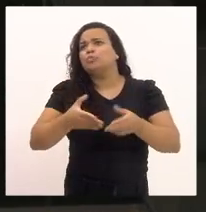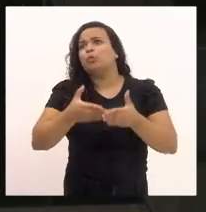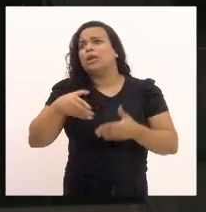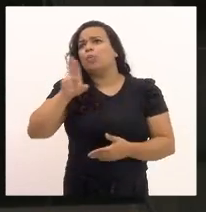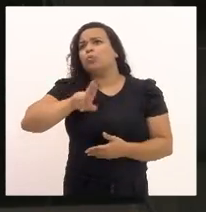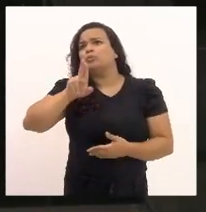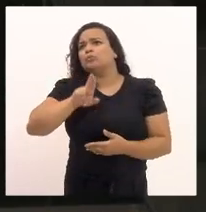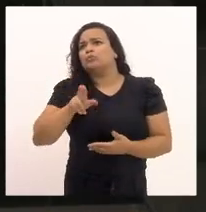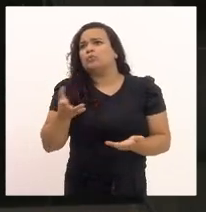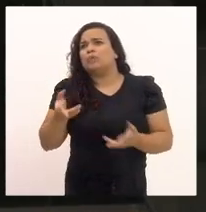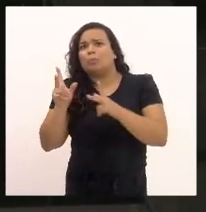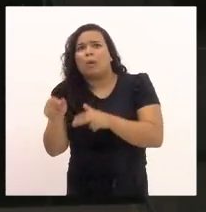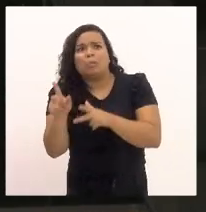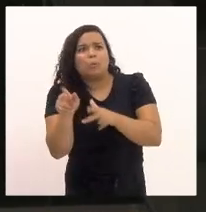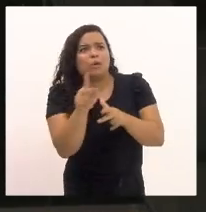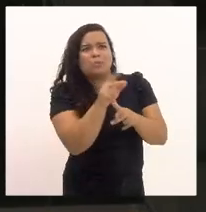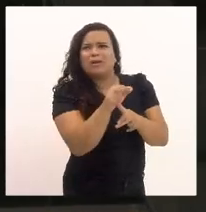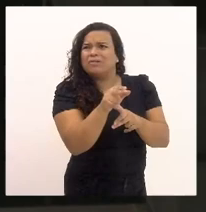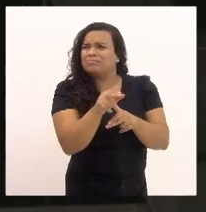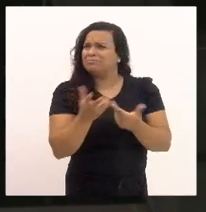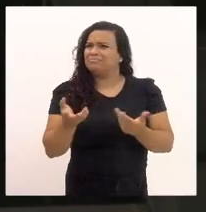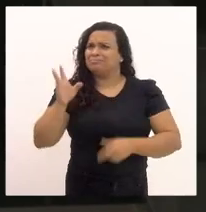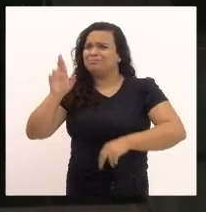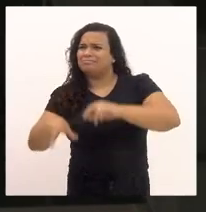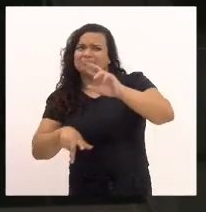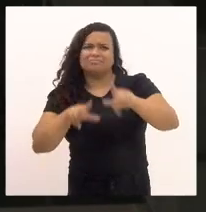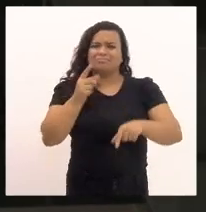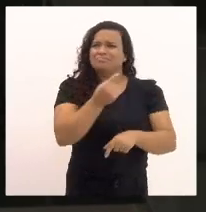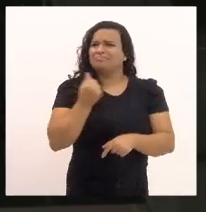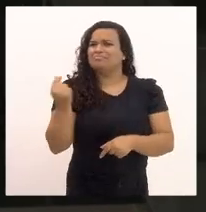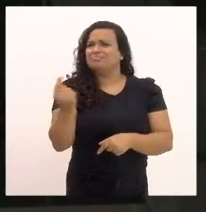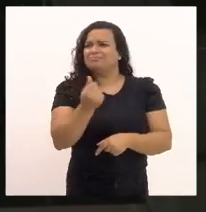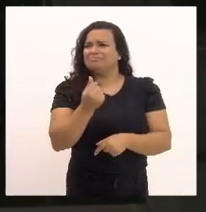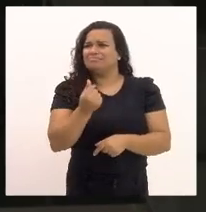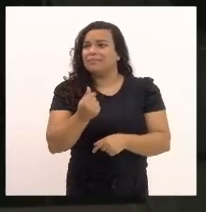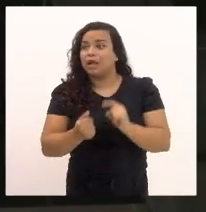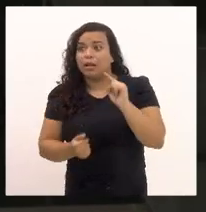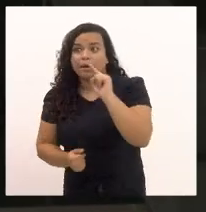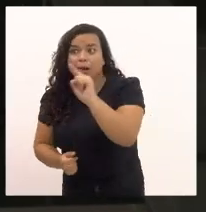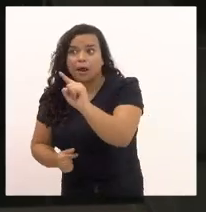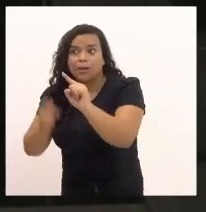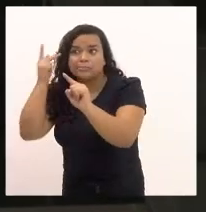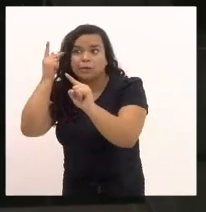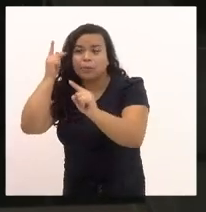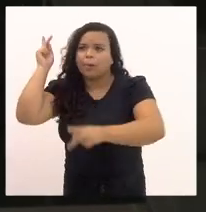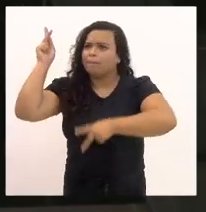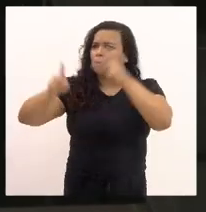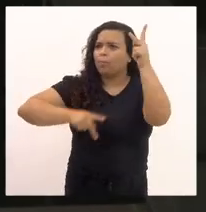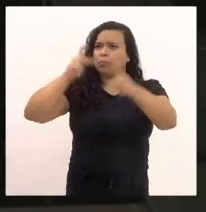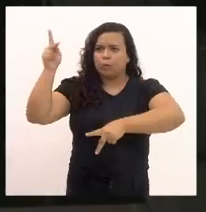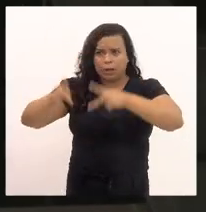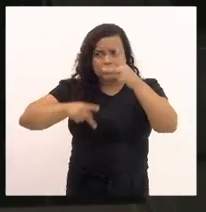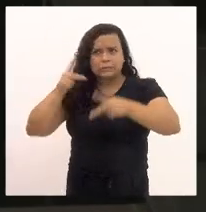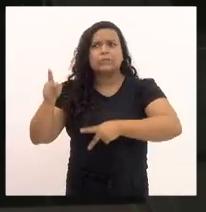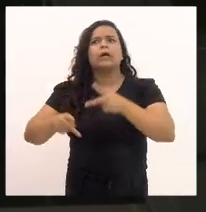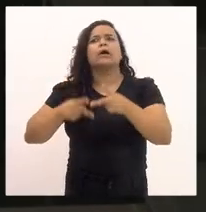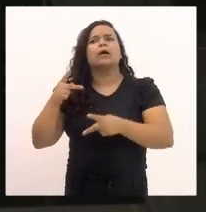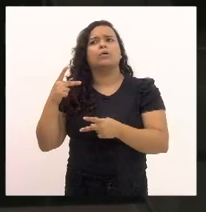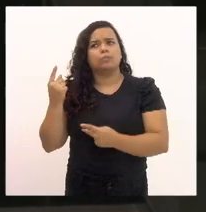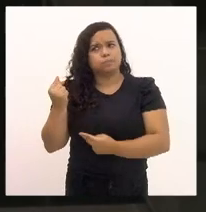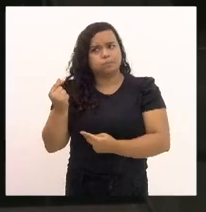unidades da federação fazem. Sendo que São Paulo, com uma população de poder aquisitivo,